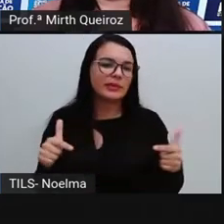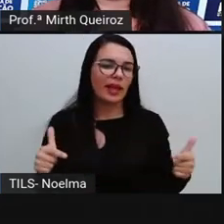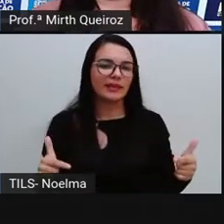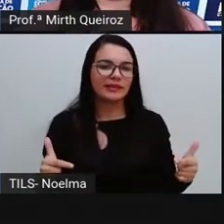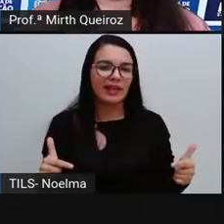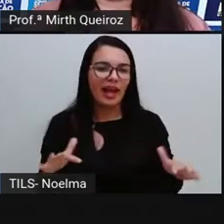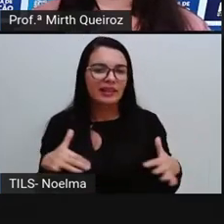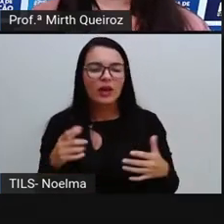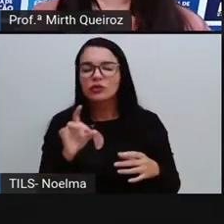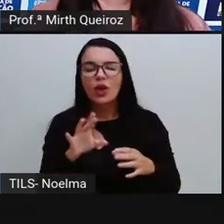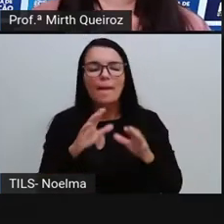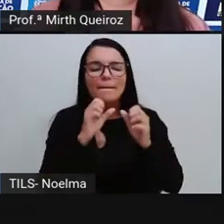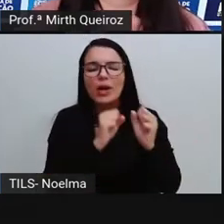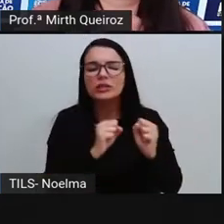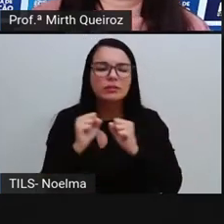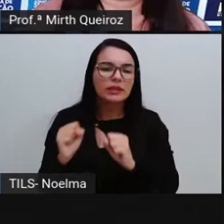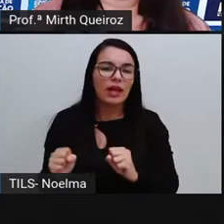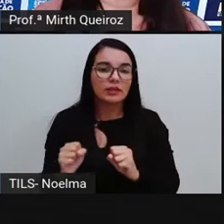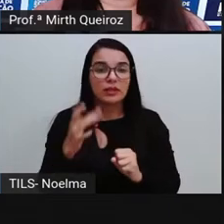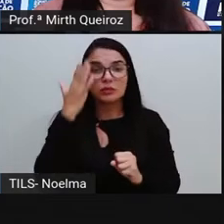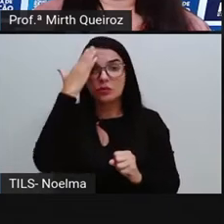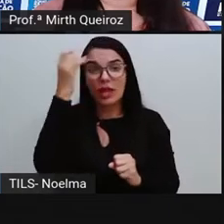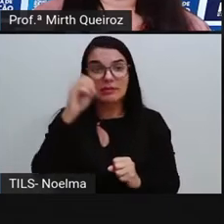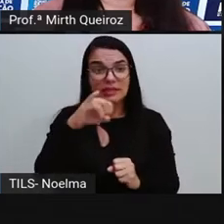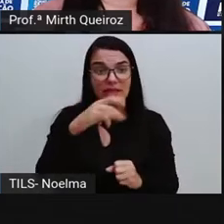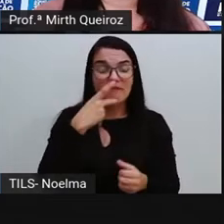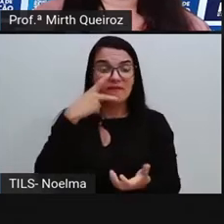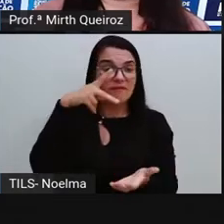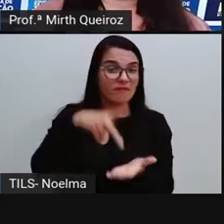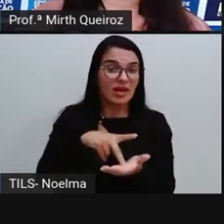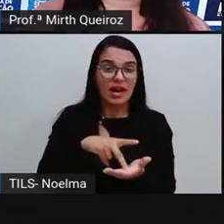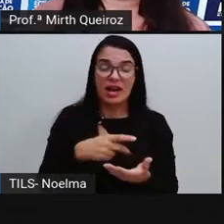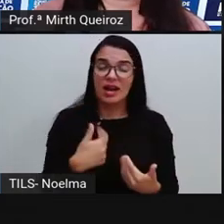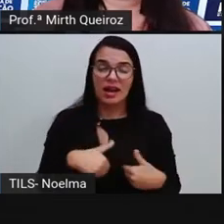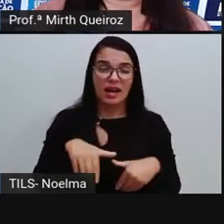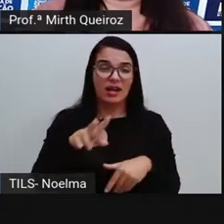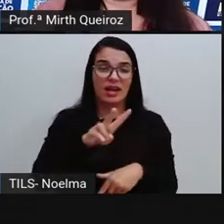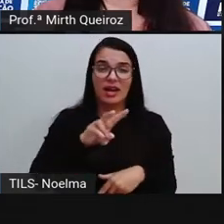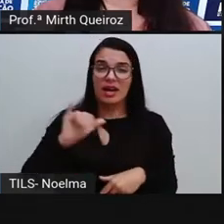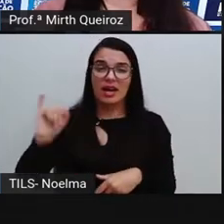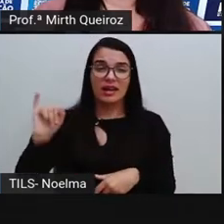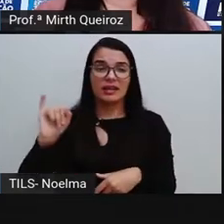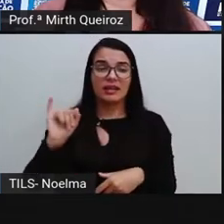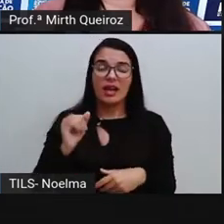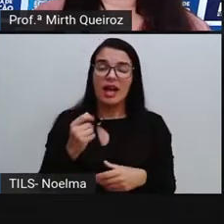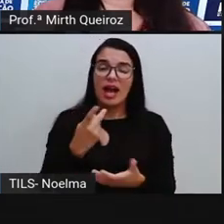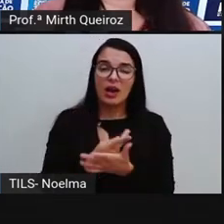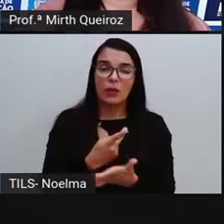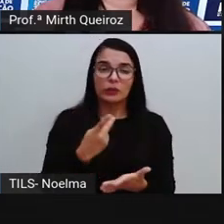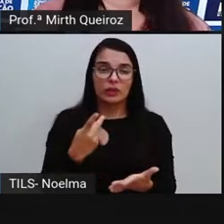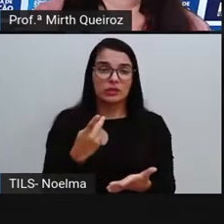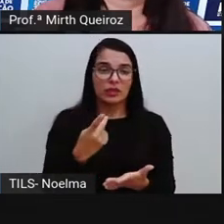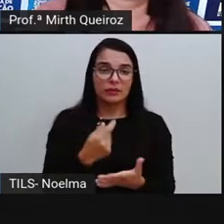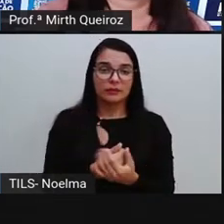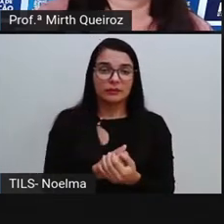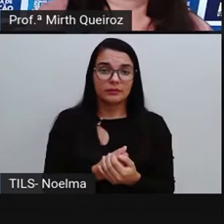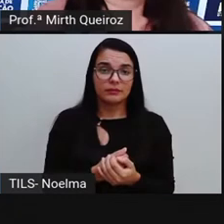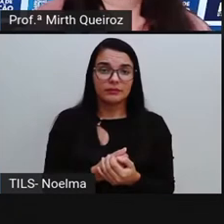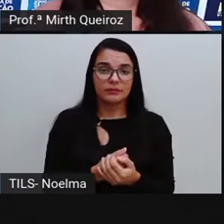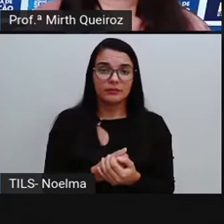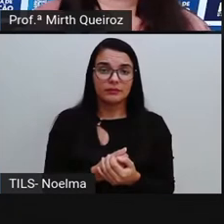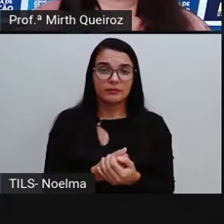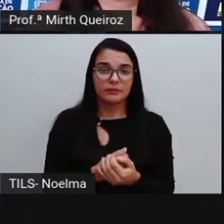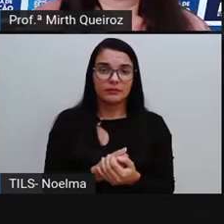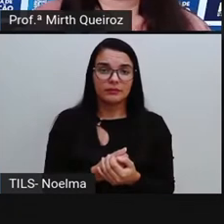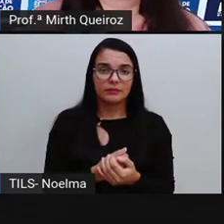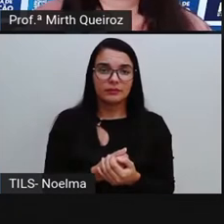a gente fala sobre possibilidade. Quando a gente pode colocar de forma quantificável, né? As chances de um evento ocorrer, aí a gente está